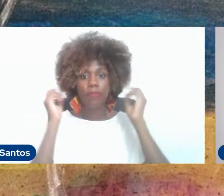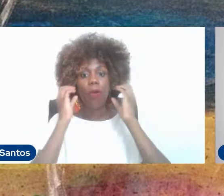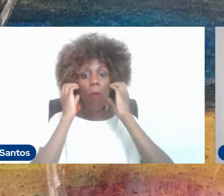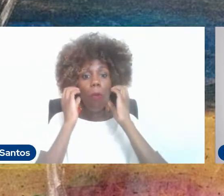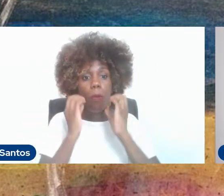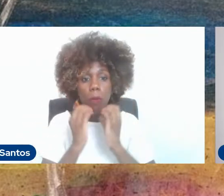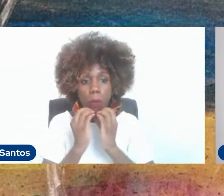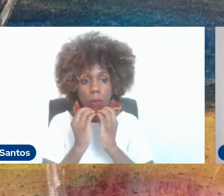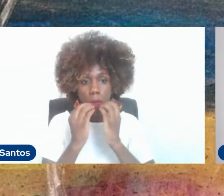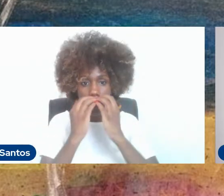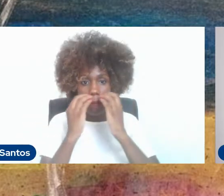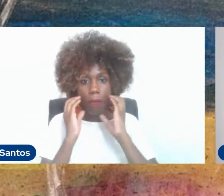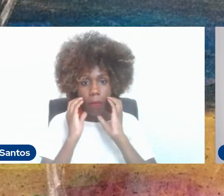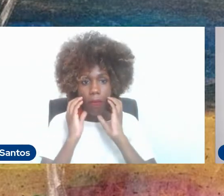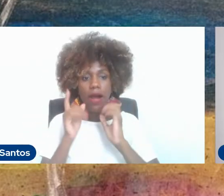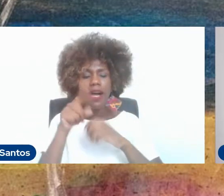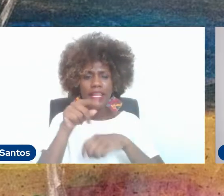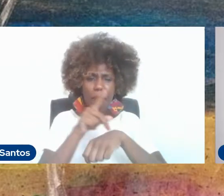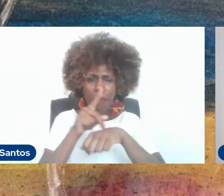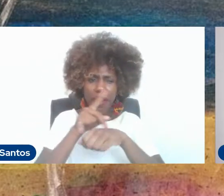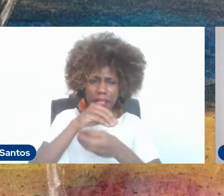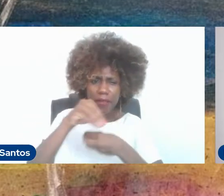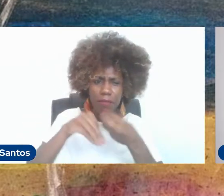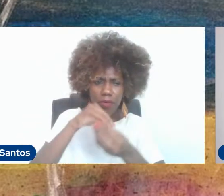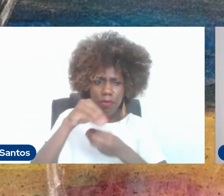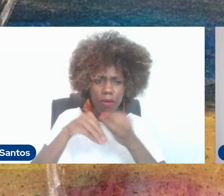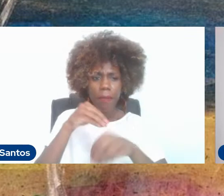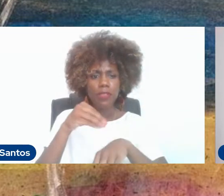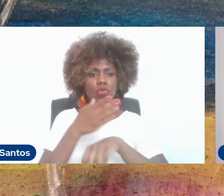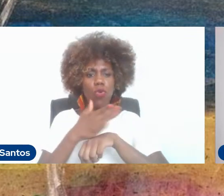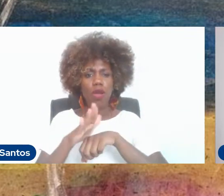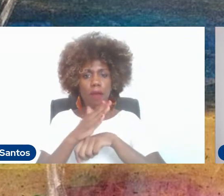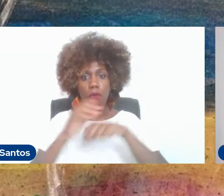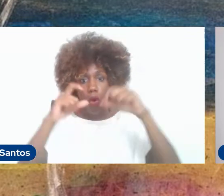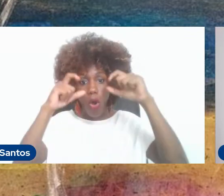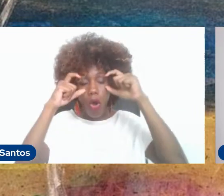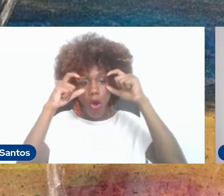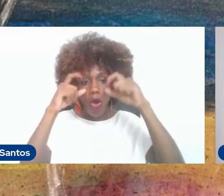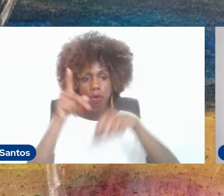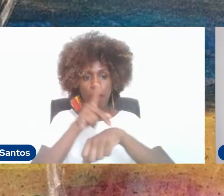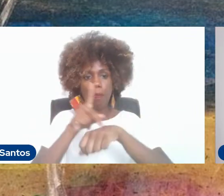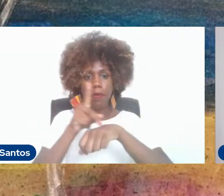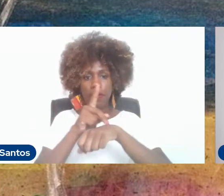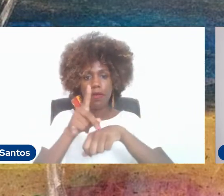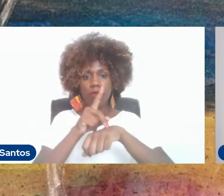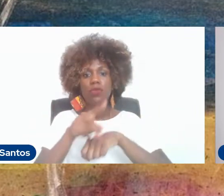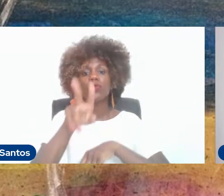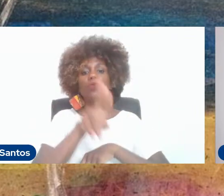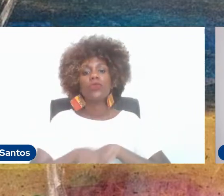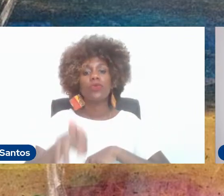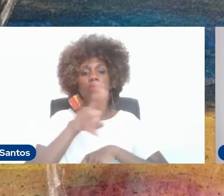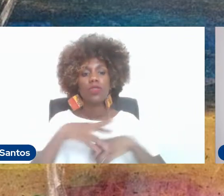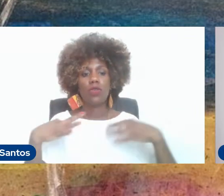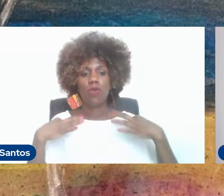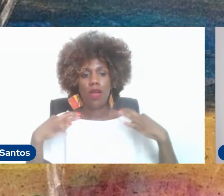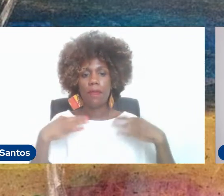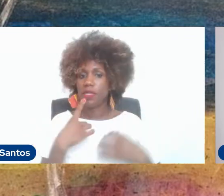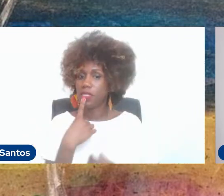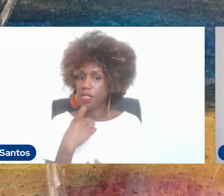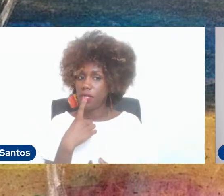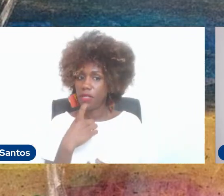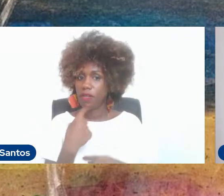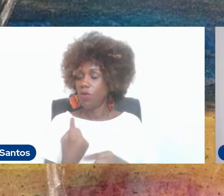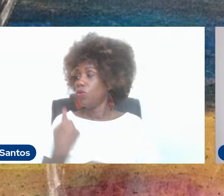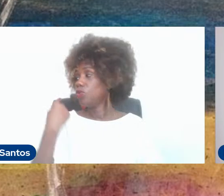preta começando a ficar grisalha, uso óculos preto, estou vestindo uma camisa vermelha, num